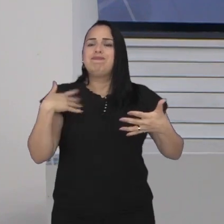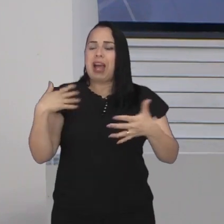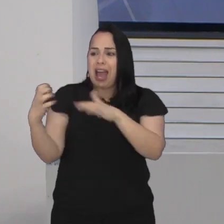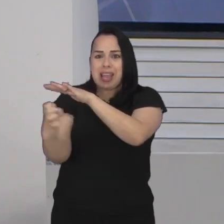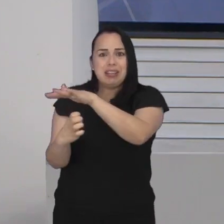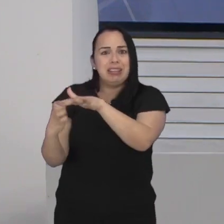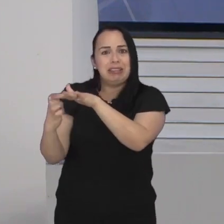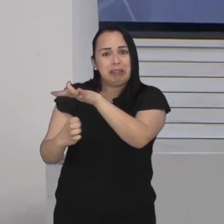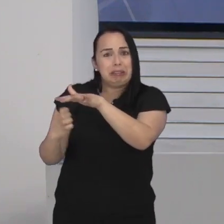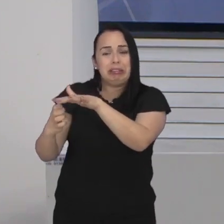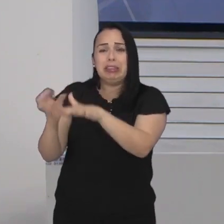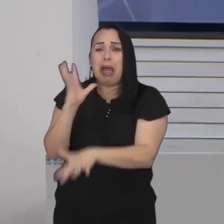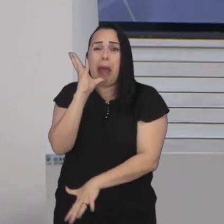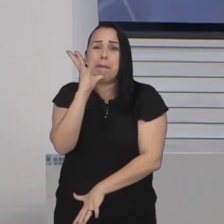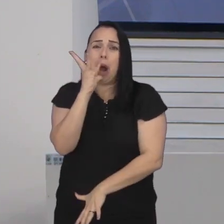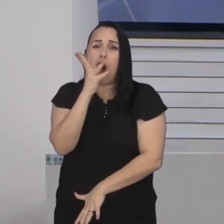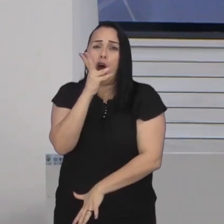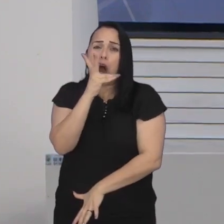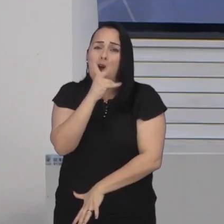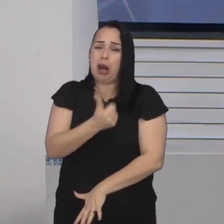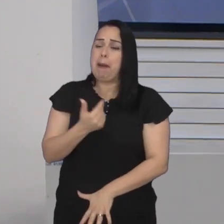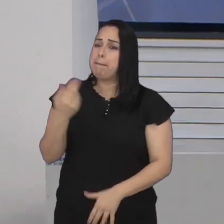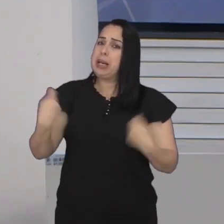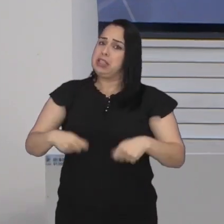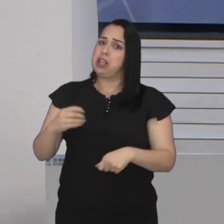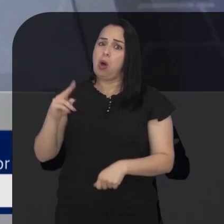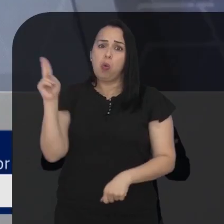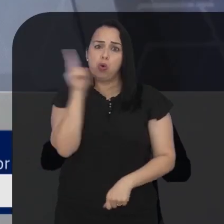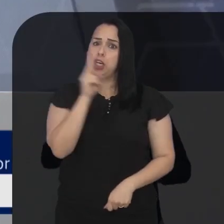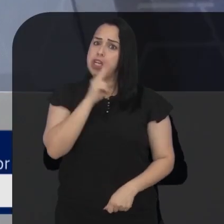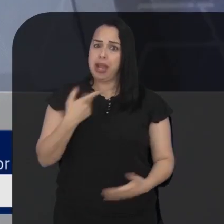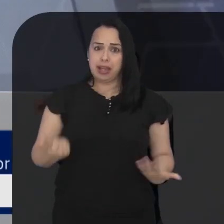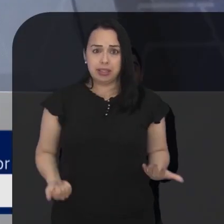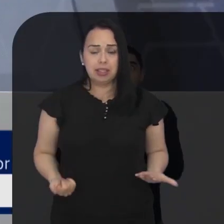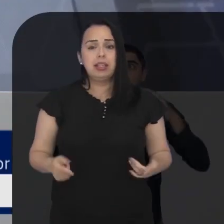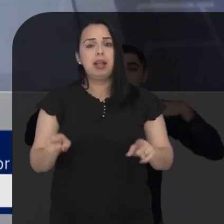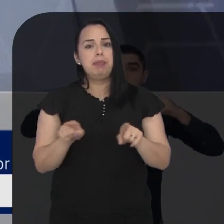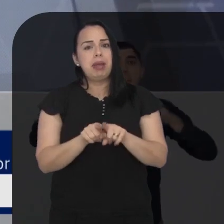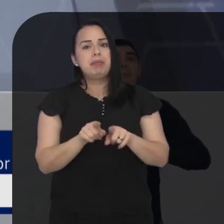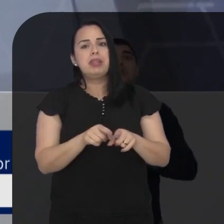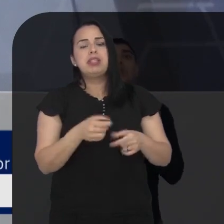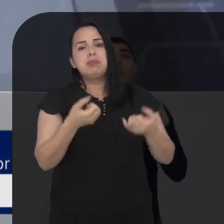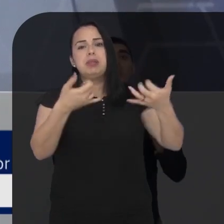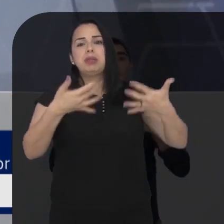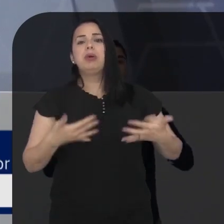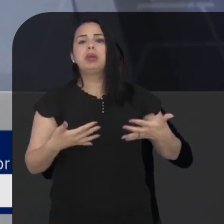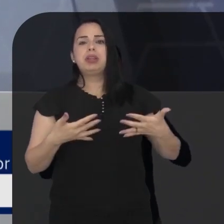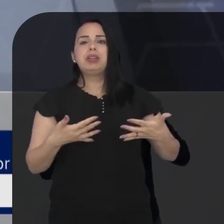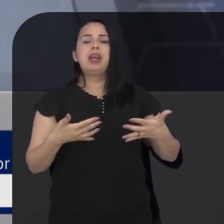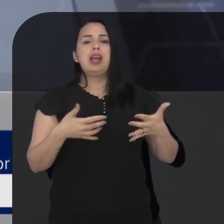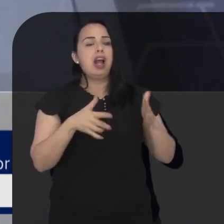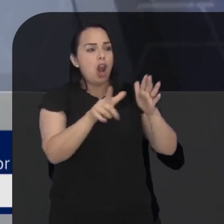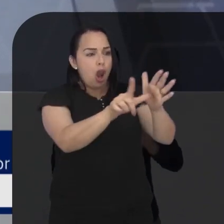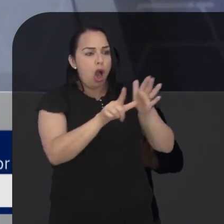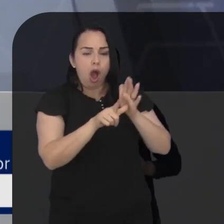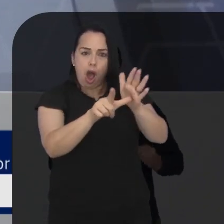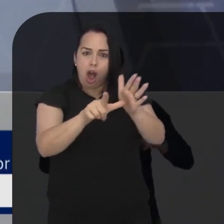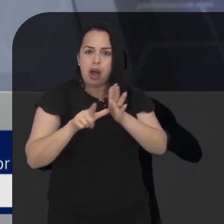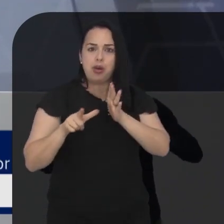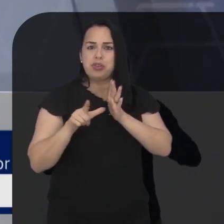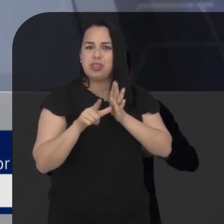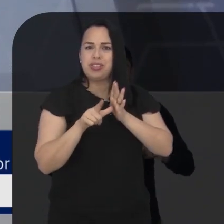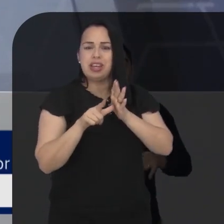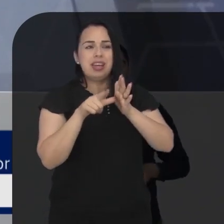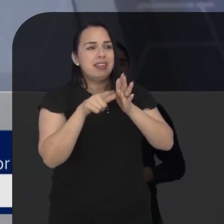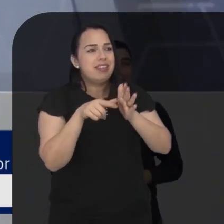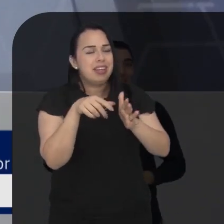para a solução das ocorrências e pediu providências urgentes. O parlamentar também citou a dificuldade de comerciantes e moradores